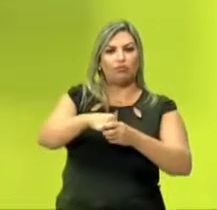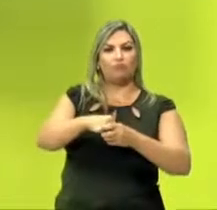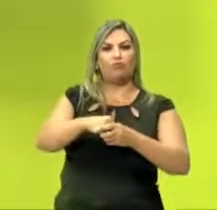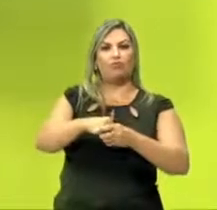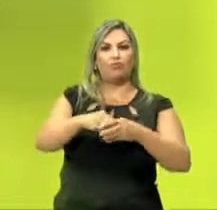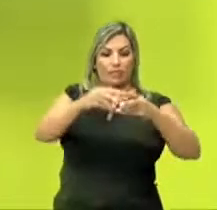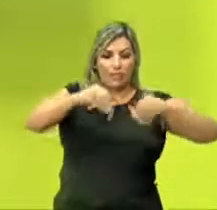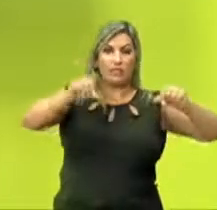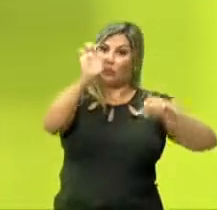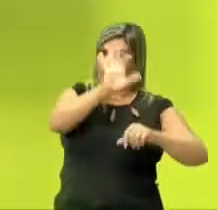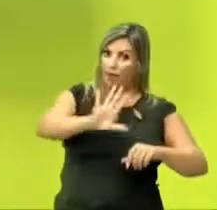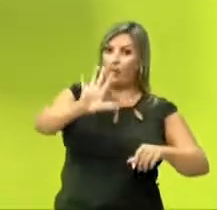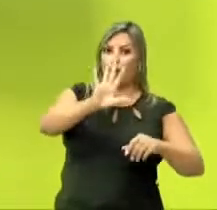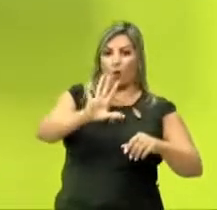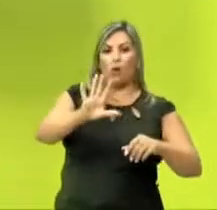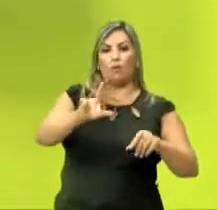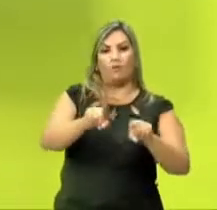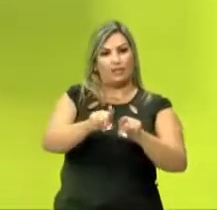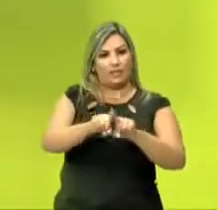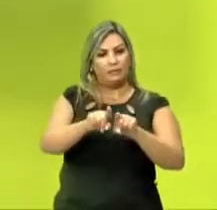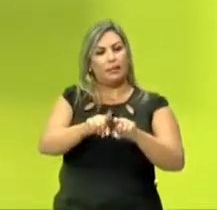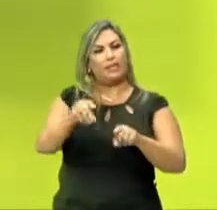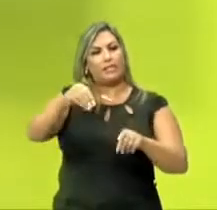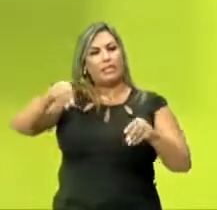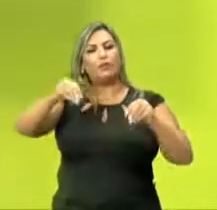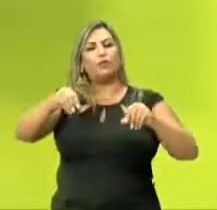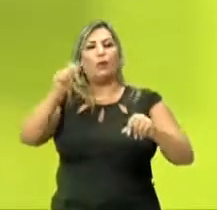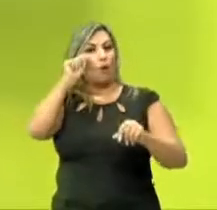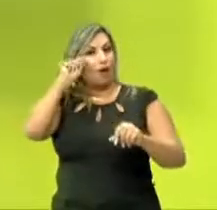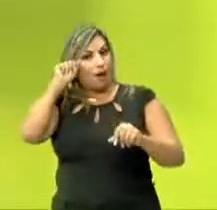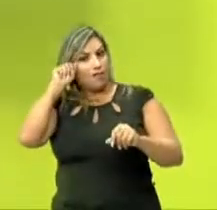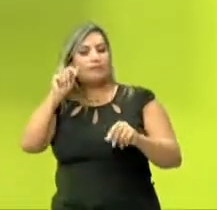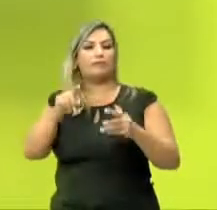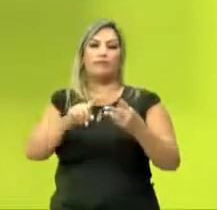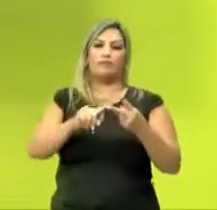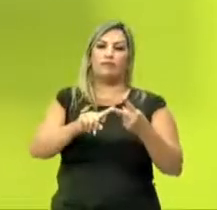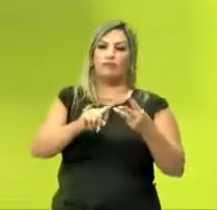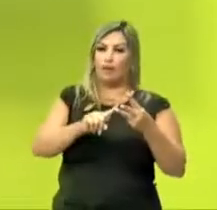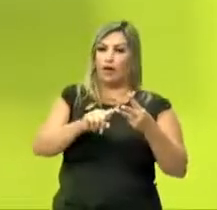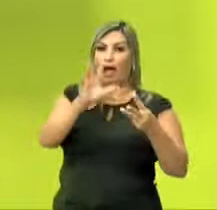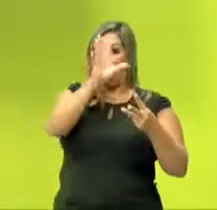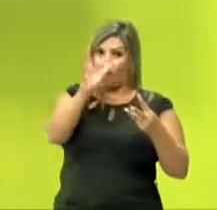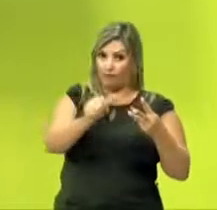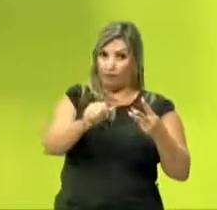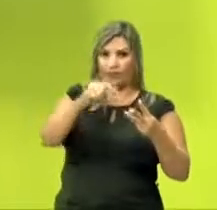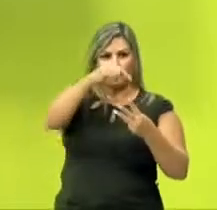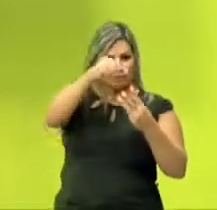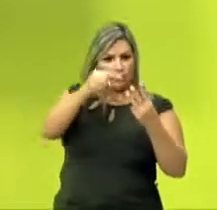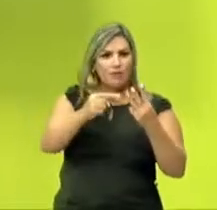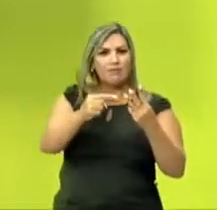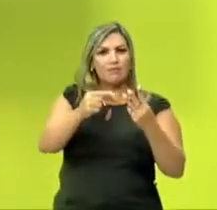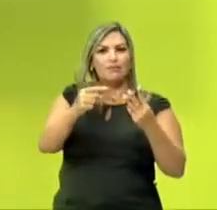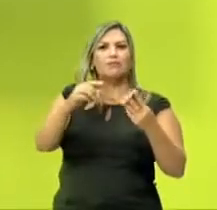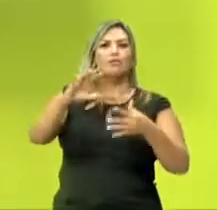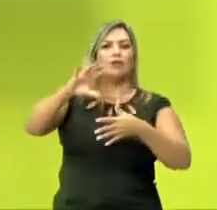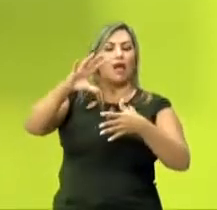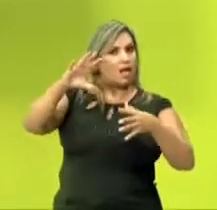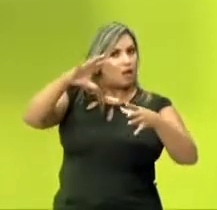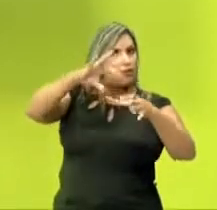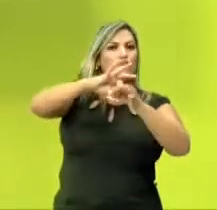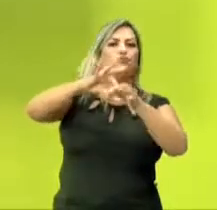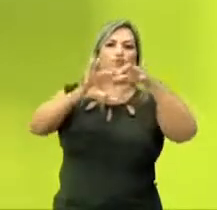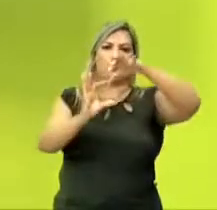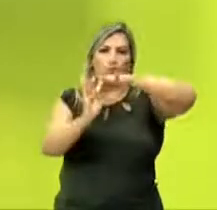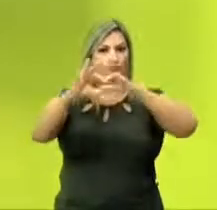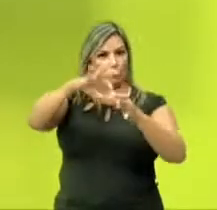pelo território europeu, pelo território asiático e pelo território africano. Então, esses três continentes são